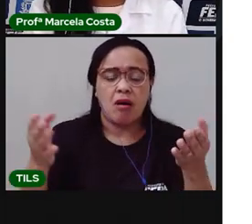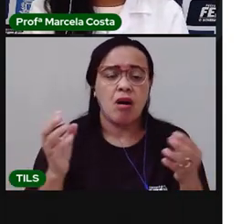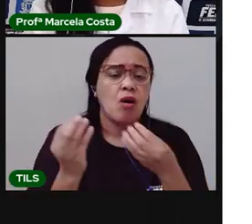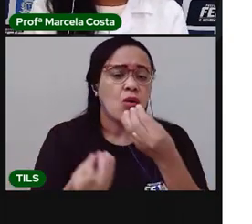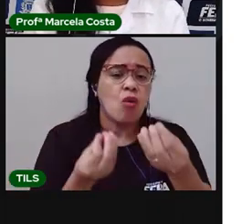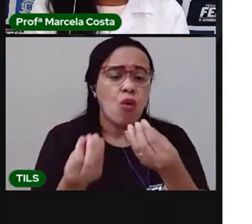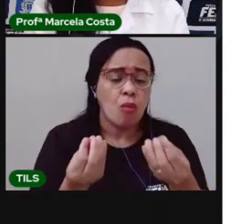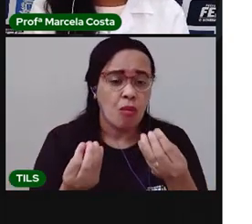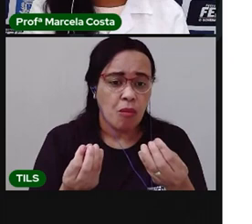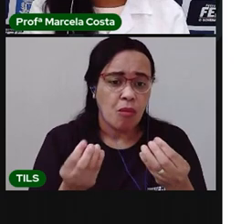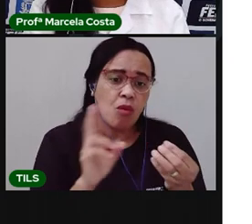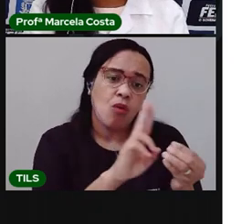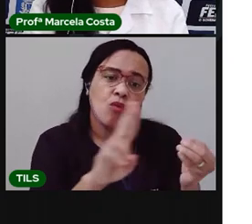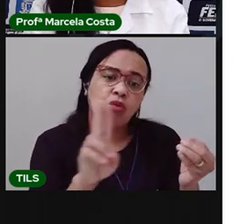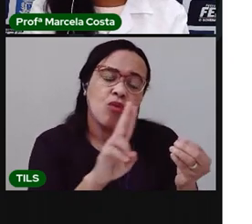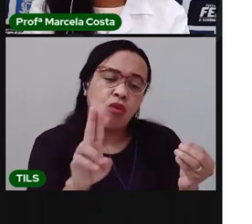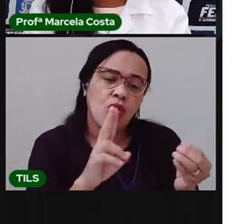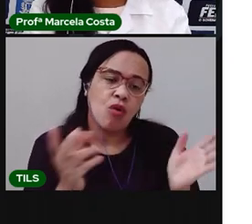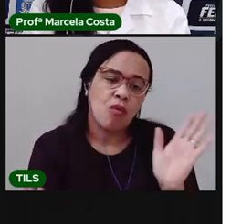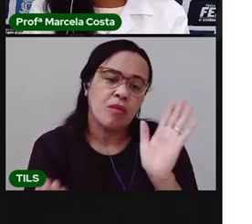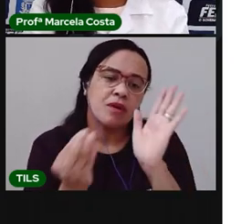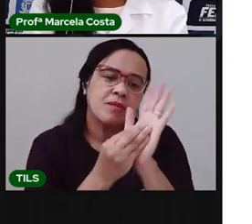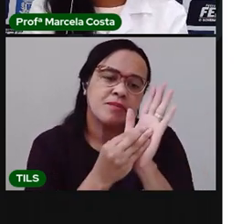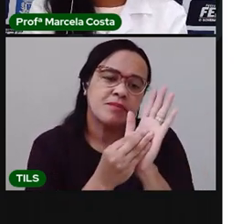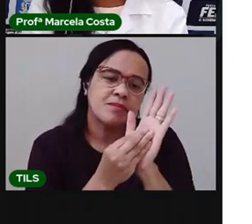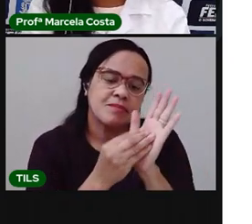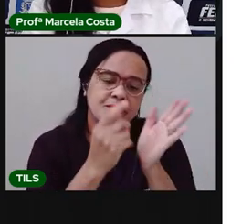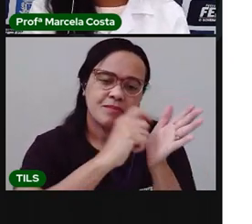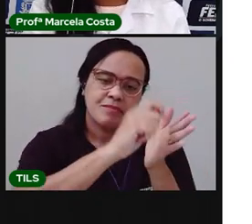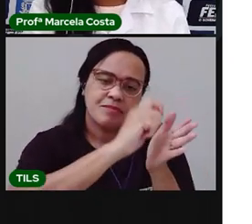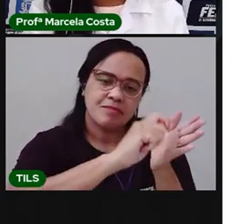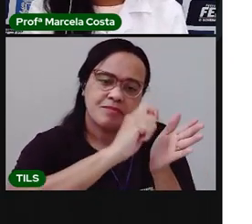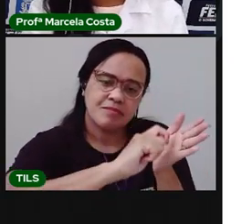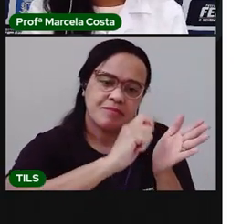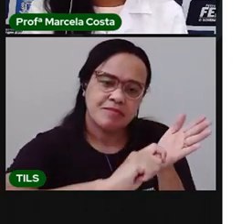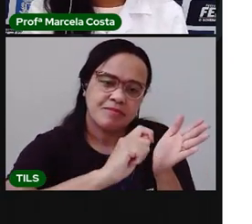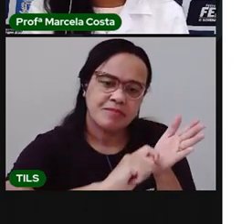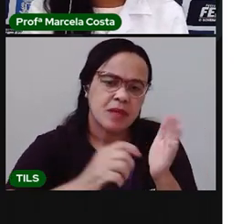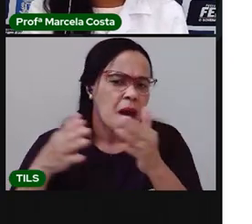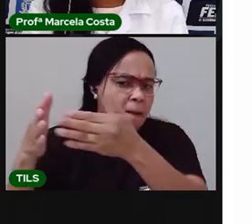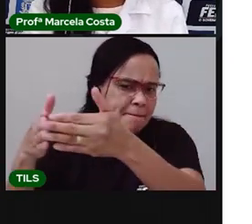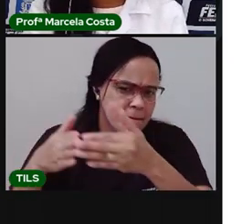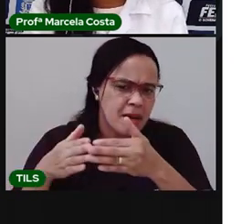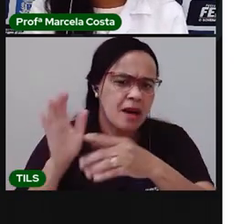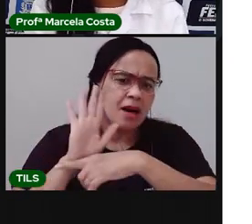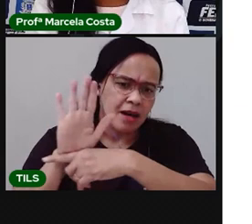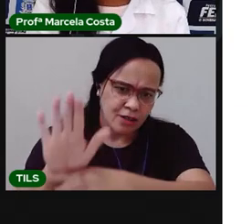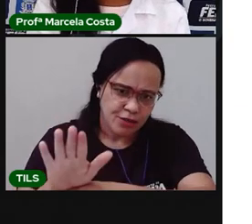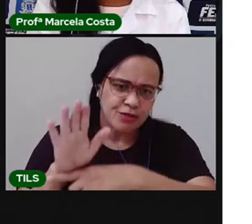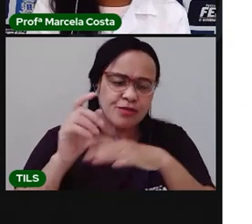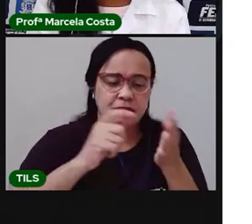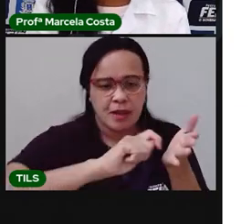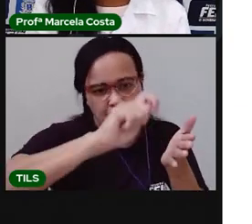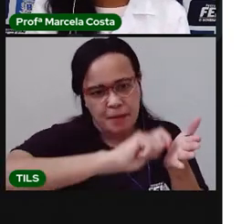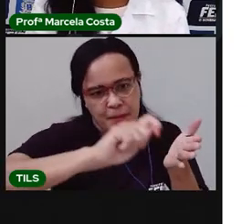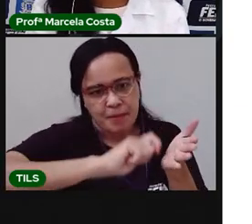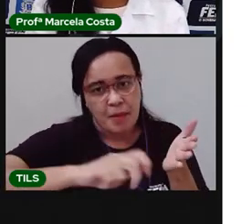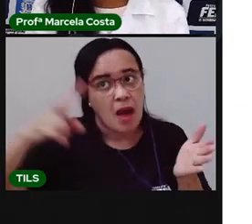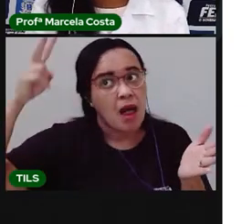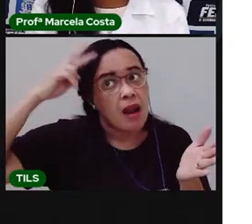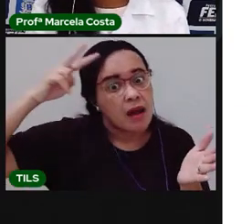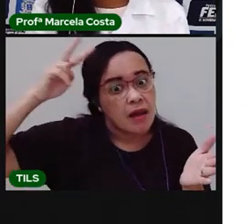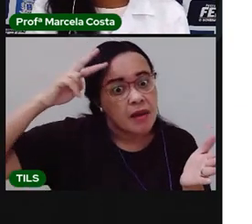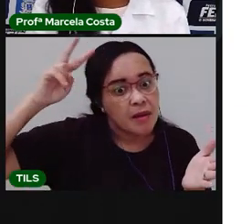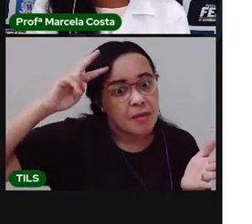Escreve aí. Ou pede ajuda para algum responsável para escrever aí no chat da aula. Para a gente saber se você lembra o que foi que